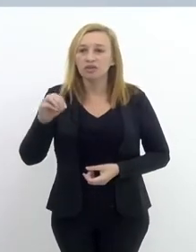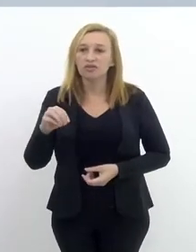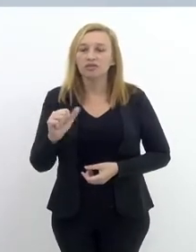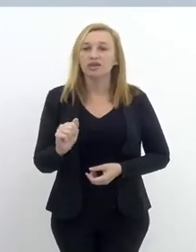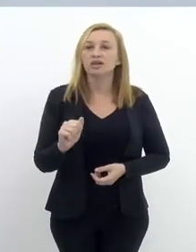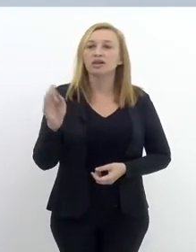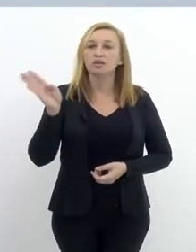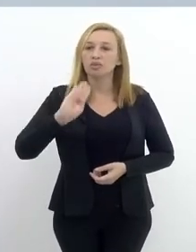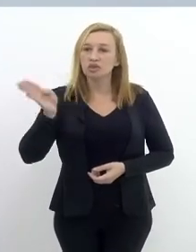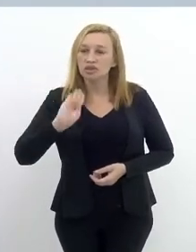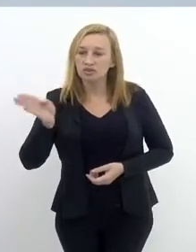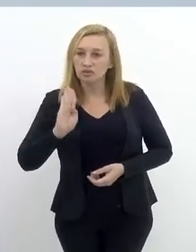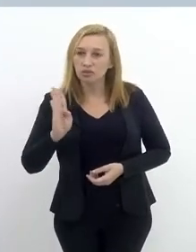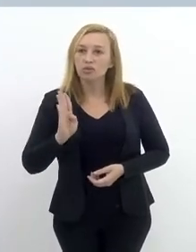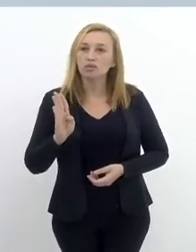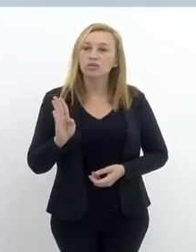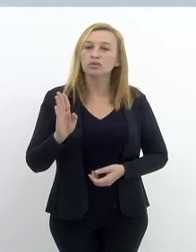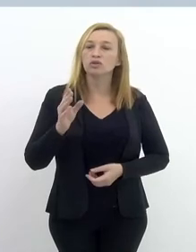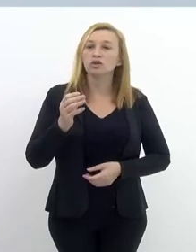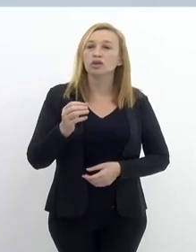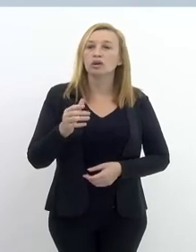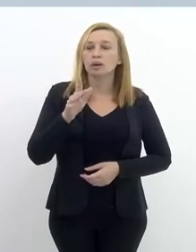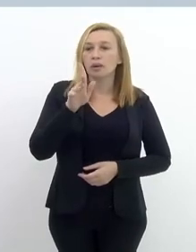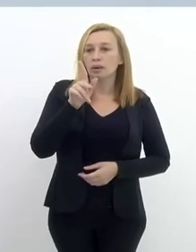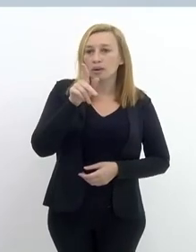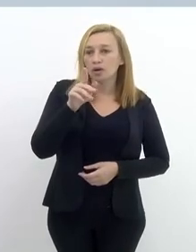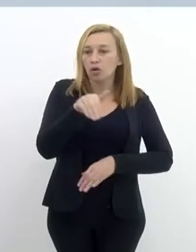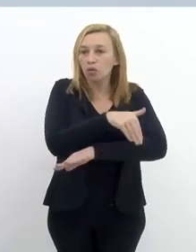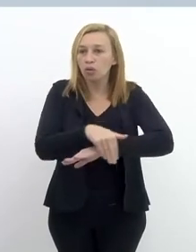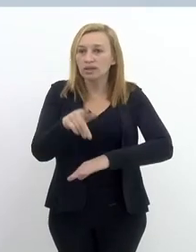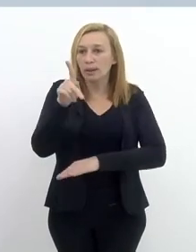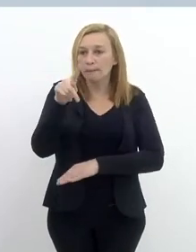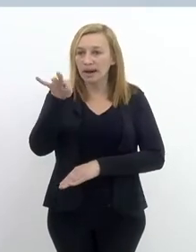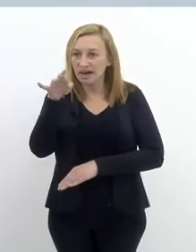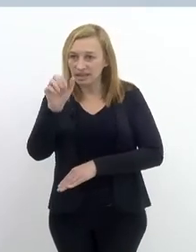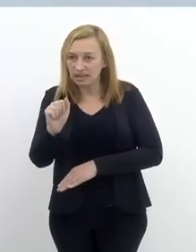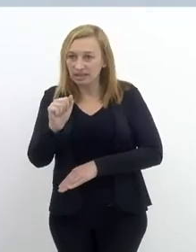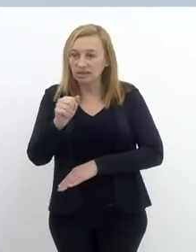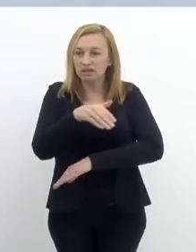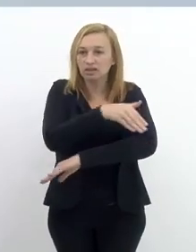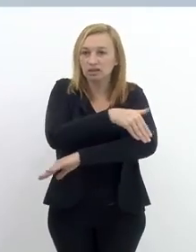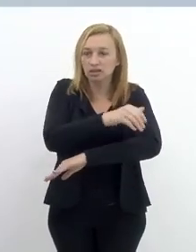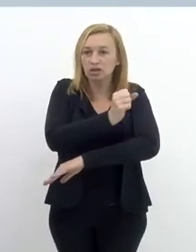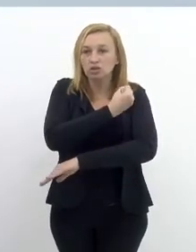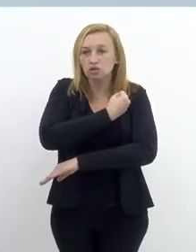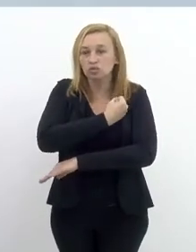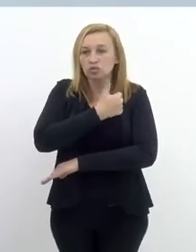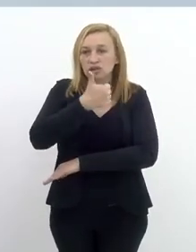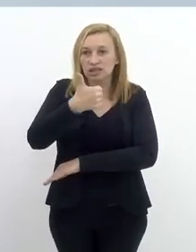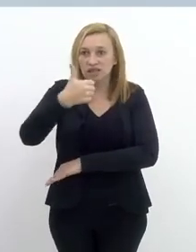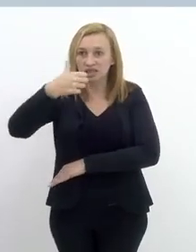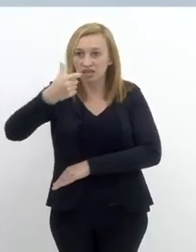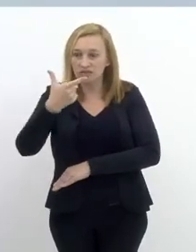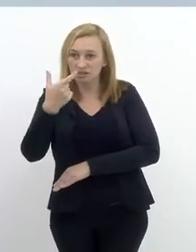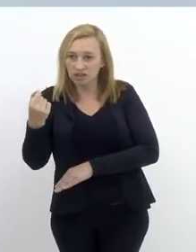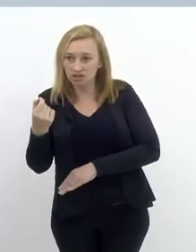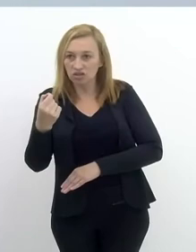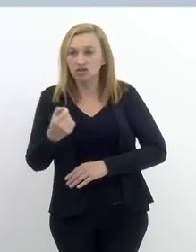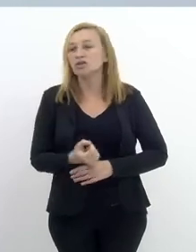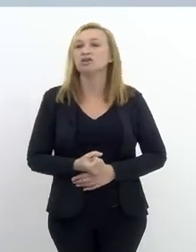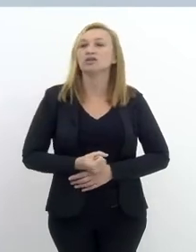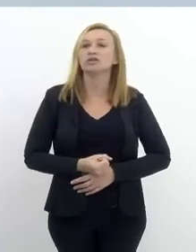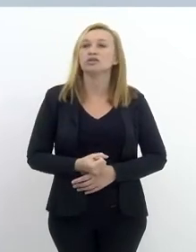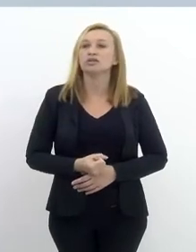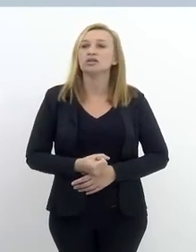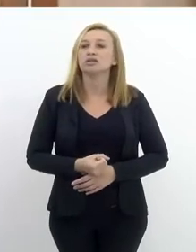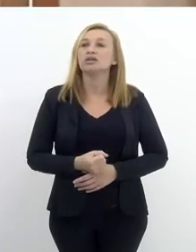A gente tem... A FIA funciona em Botafogo, na Vontade da Pátria, número 120. A pessoa pode vir diretamente à FIA. A